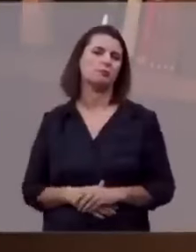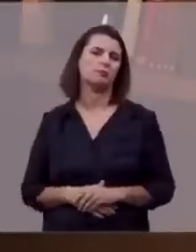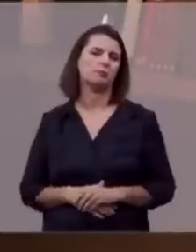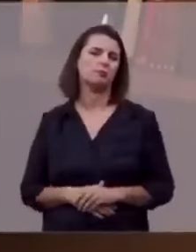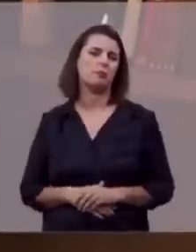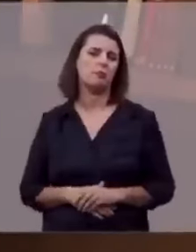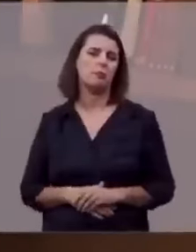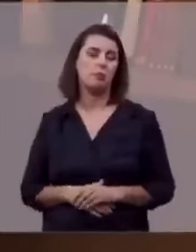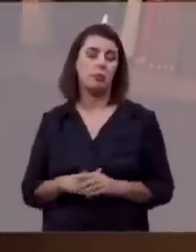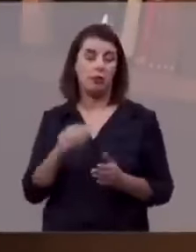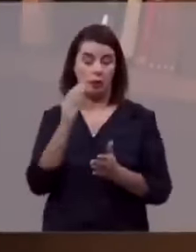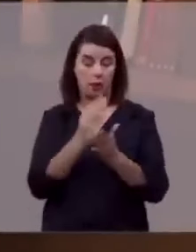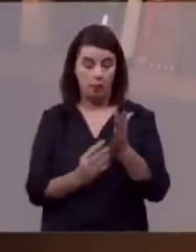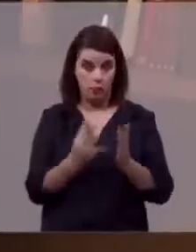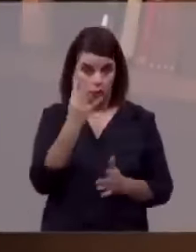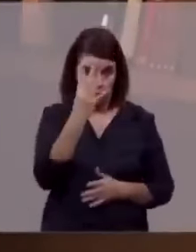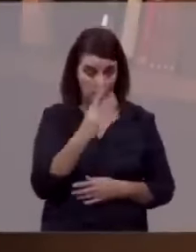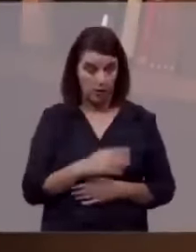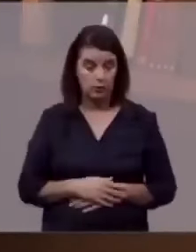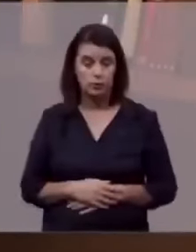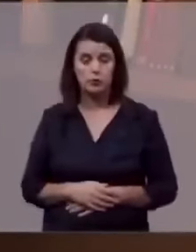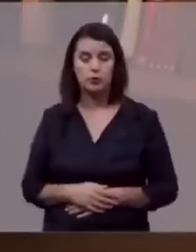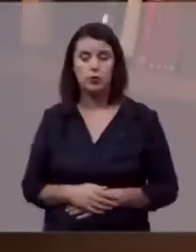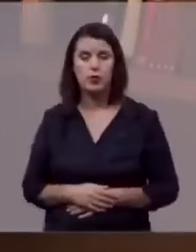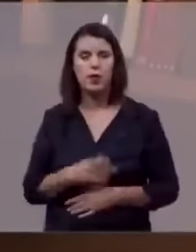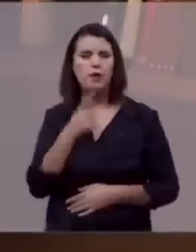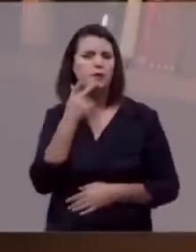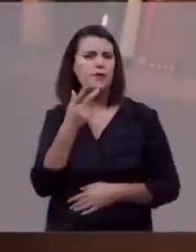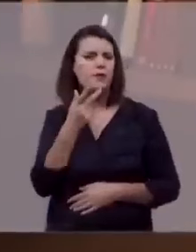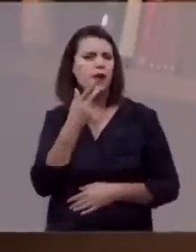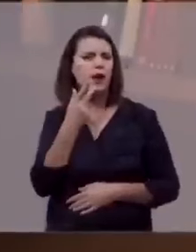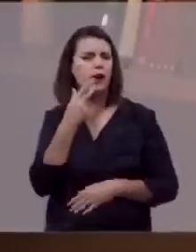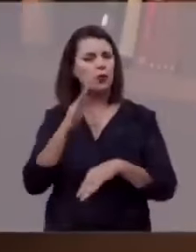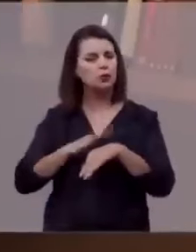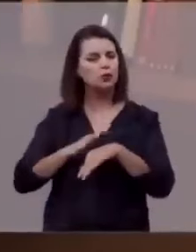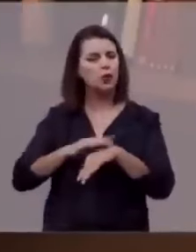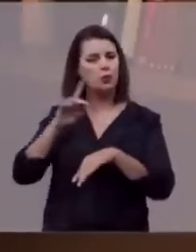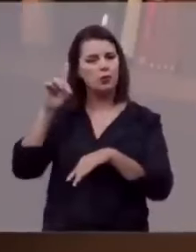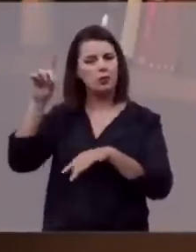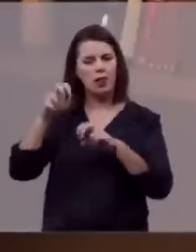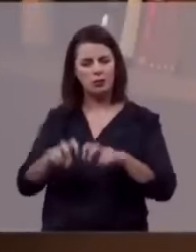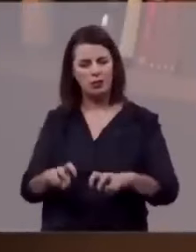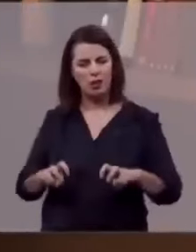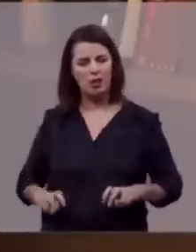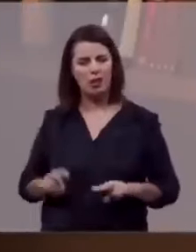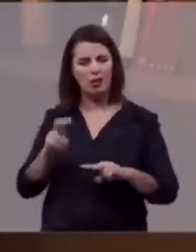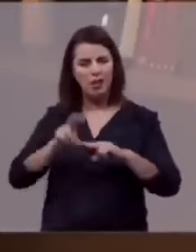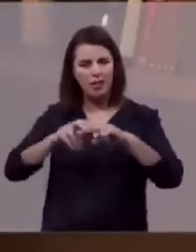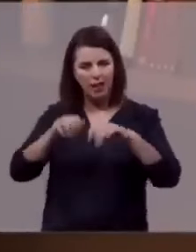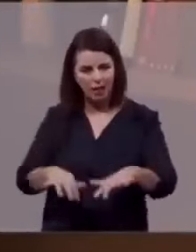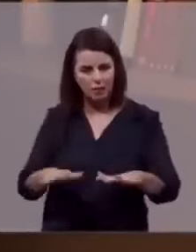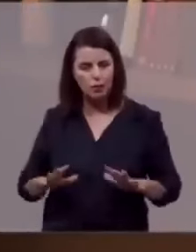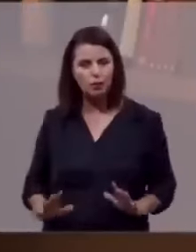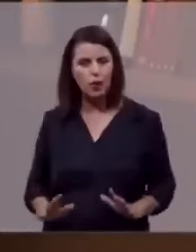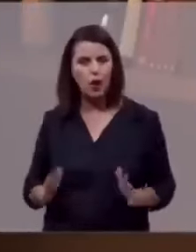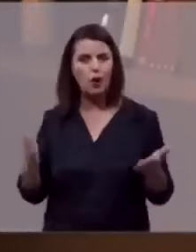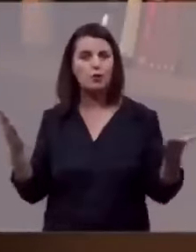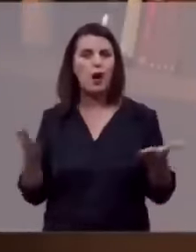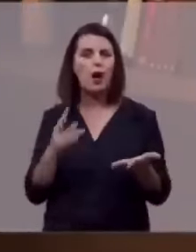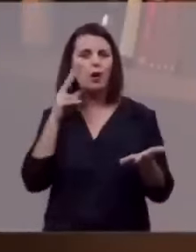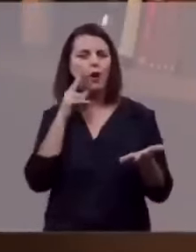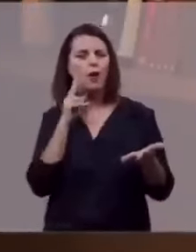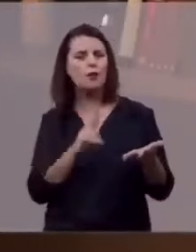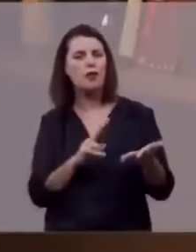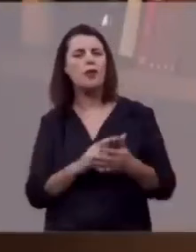Seguindo o capítulo 4, que tratou de Deus, o soberano, no trono, agora você vê este que está